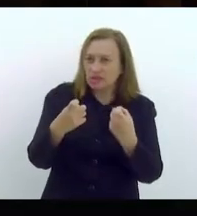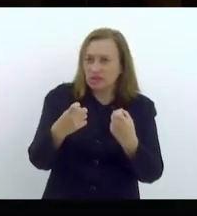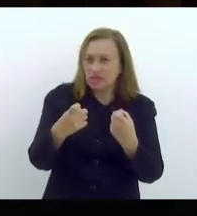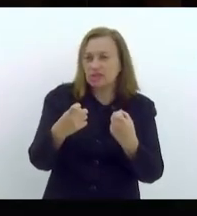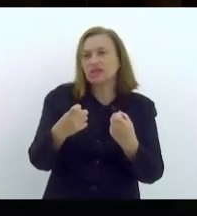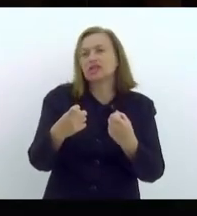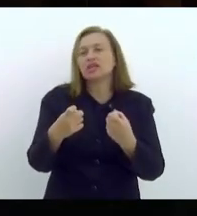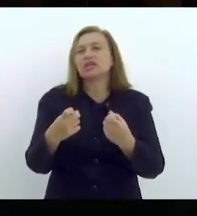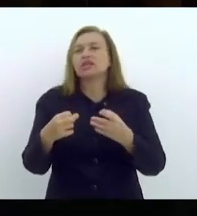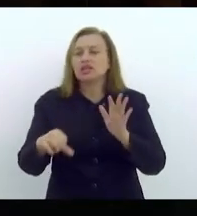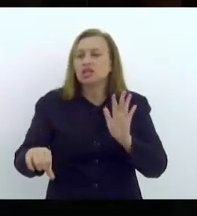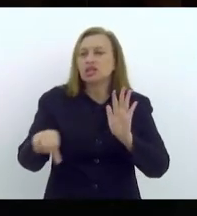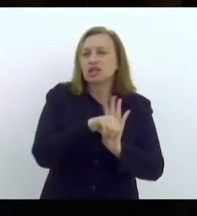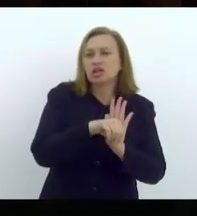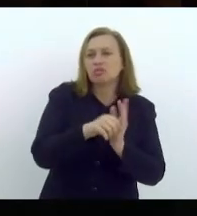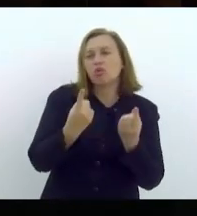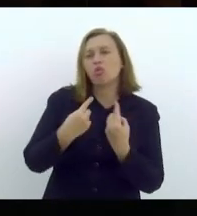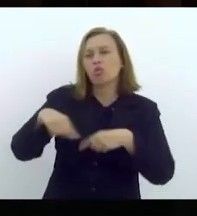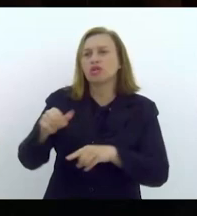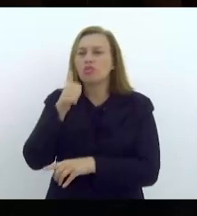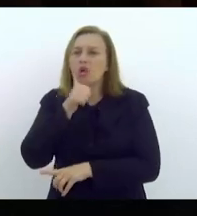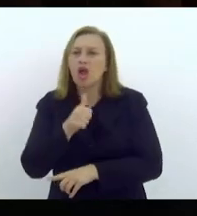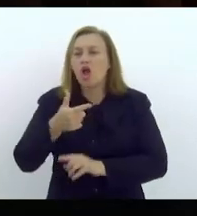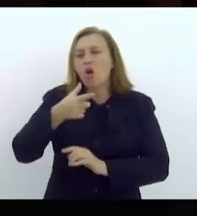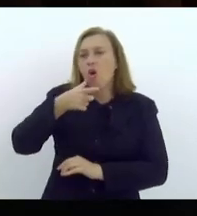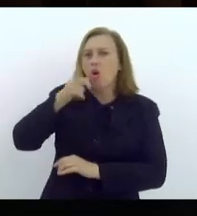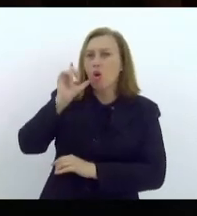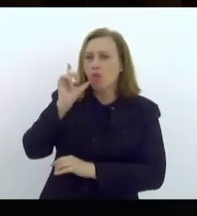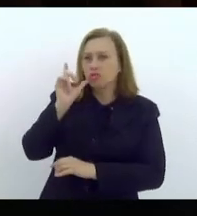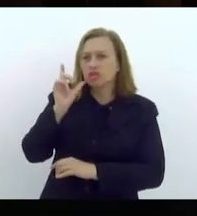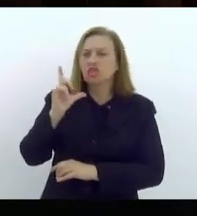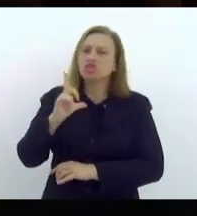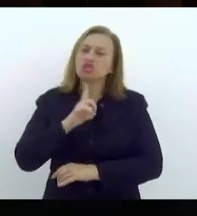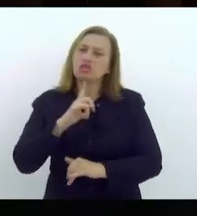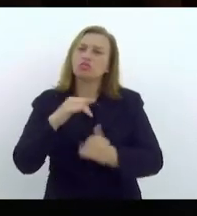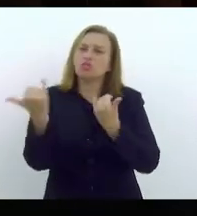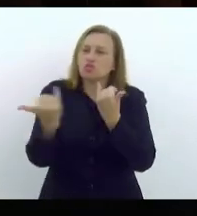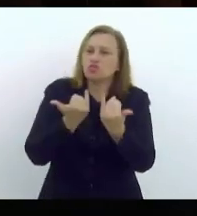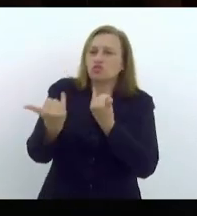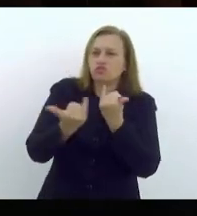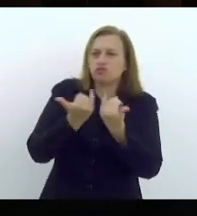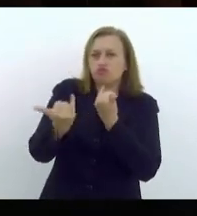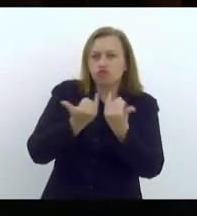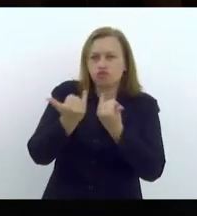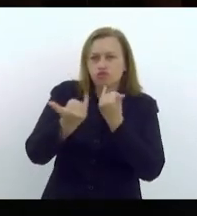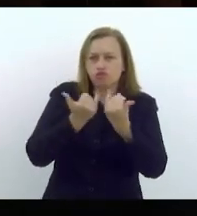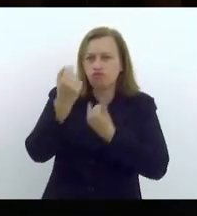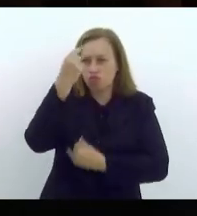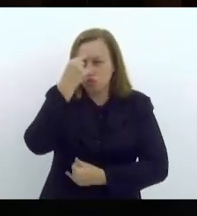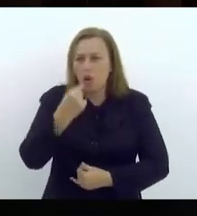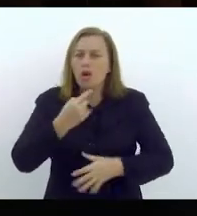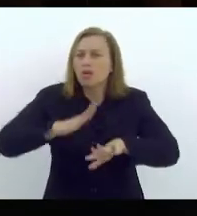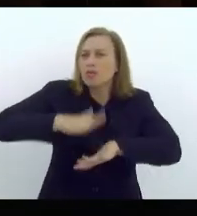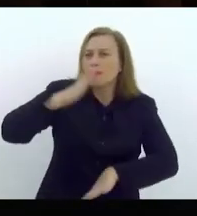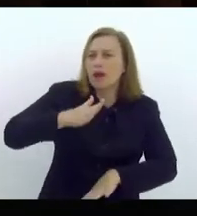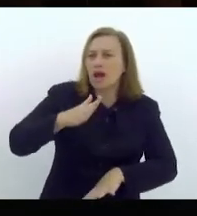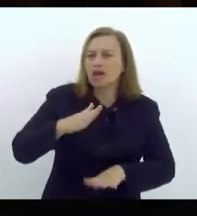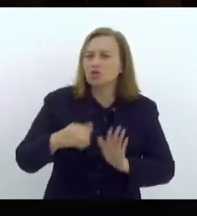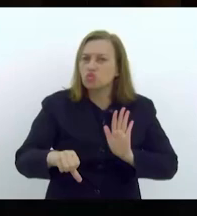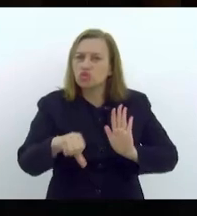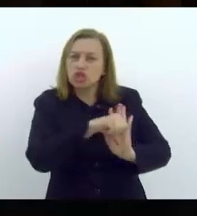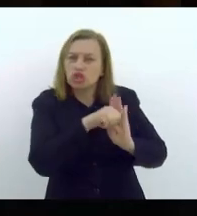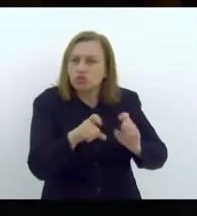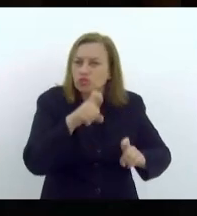crimes contra mulheres. Ontem, tivemos notícias e as imagens de mais um grave crime de